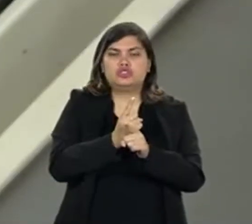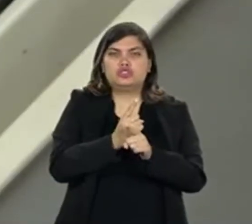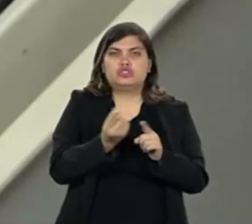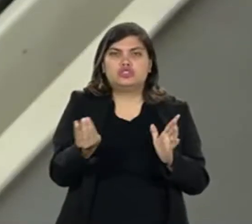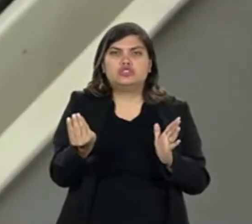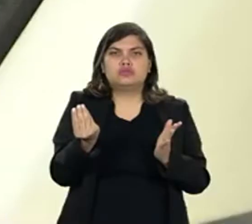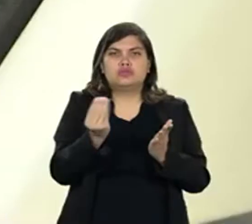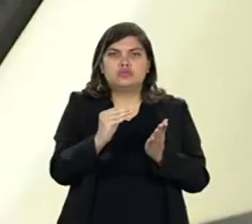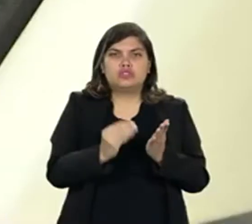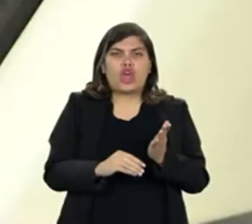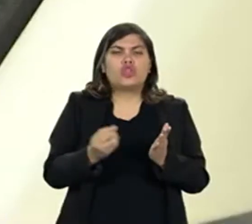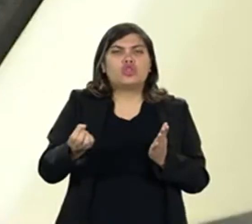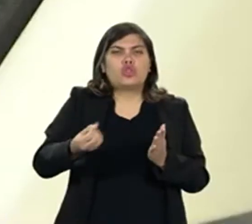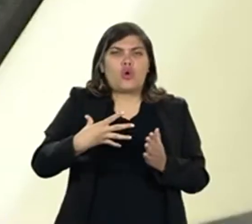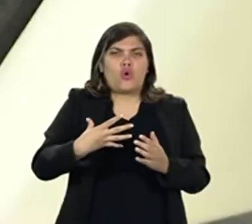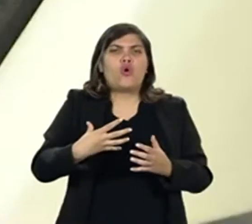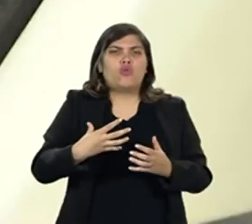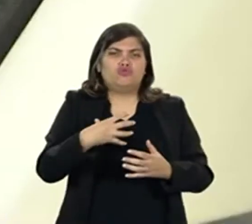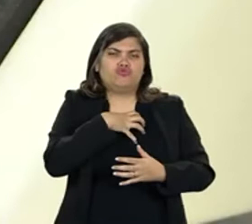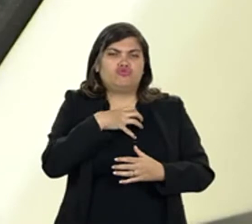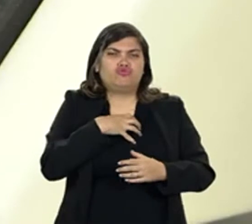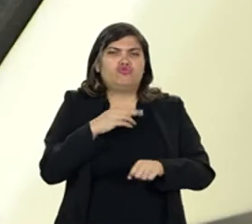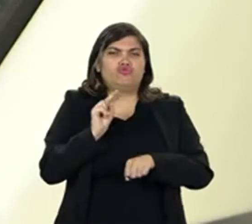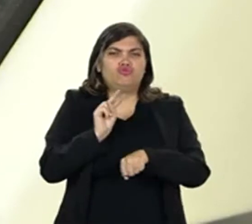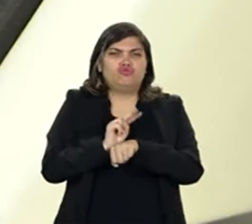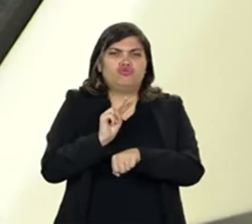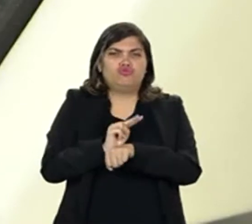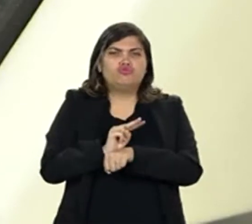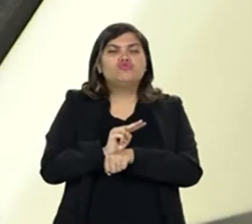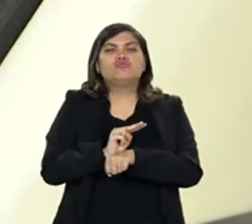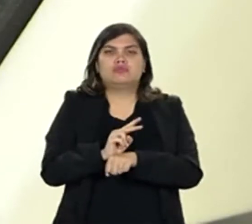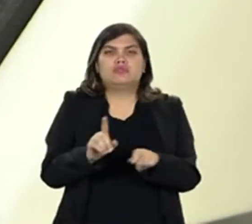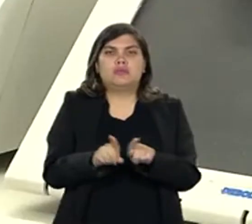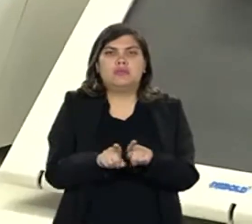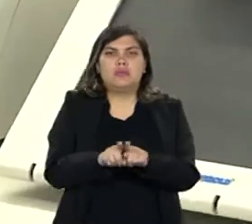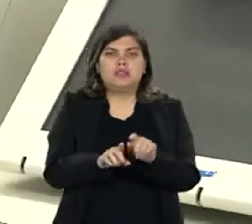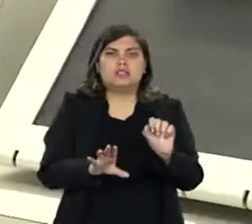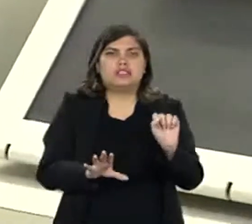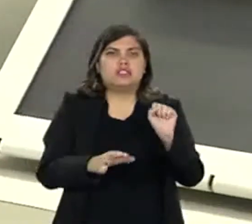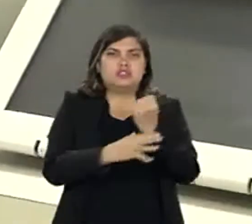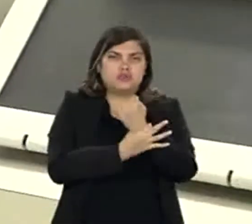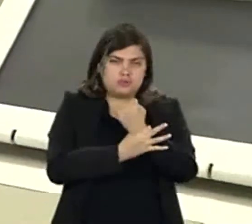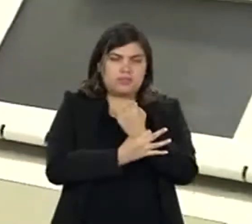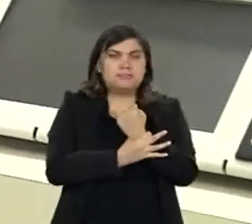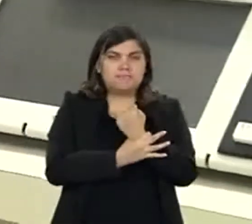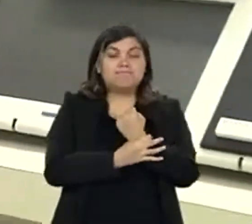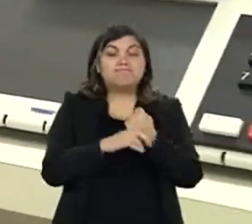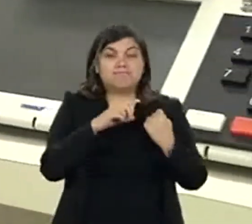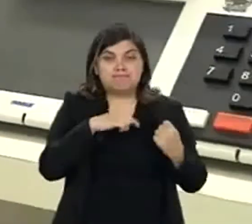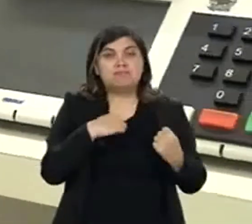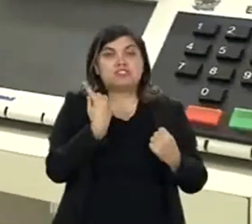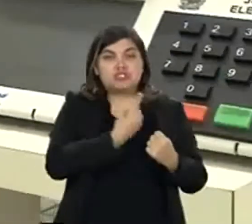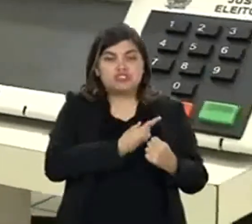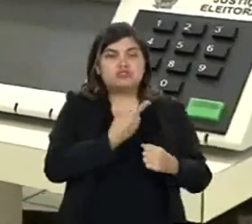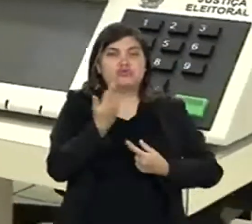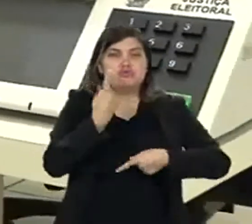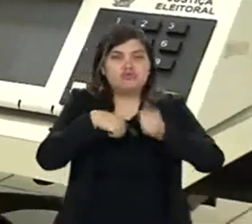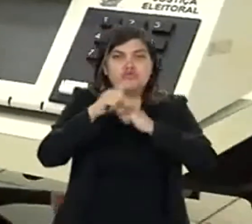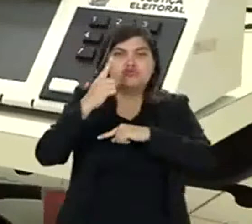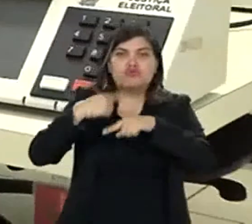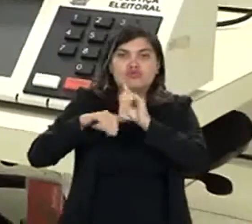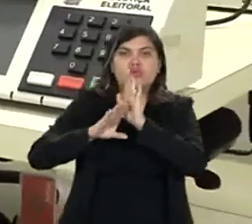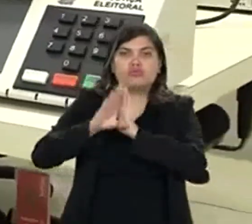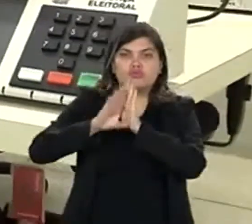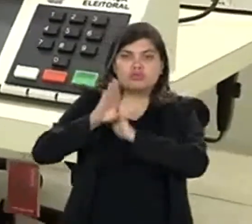vão sendo descobertos, a gente implementa na urna novos mecanismos de defesa, novos mecanismos de segurança. Então é uma